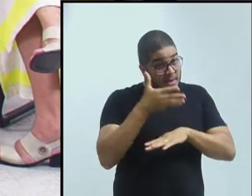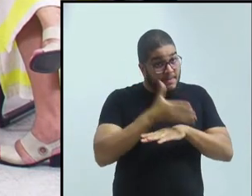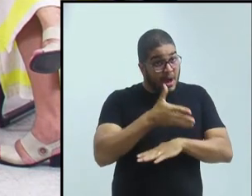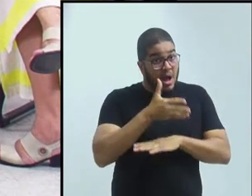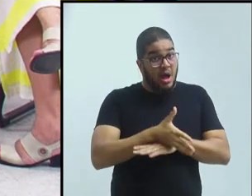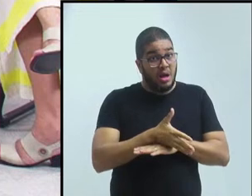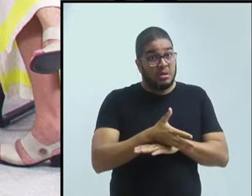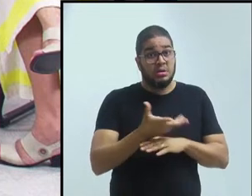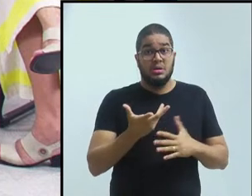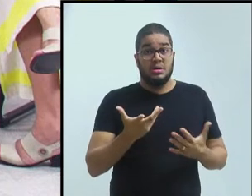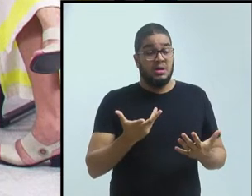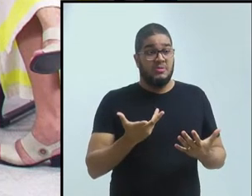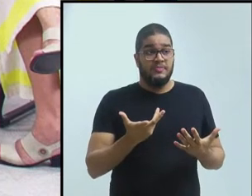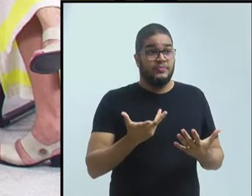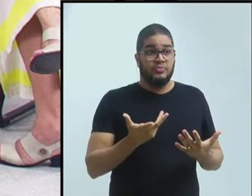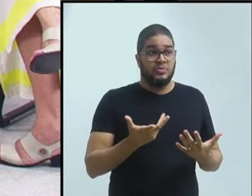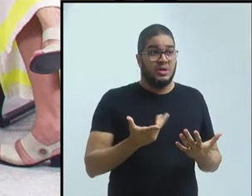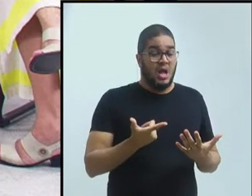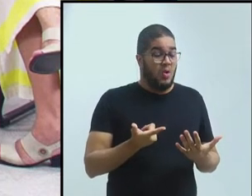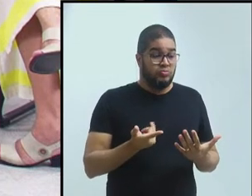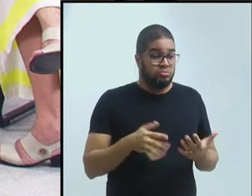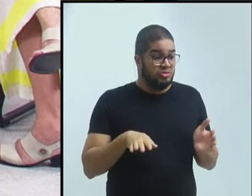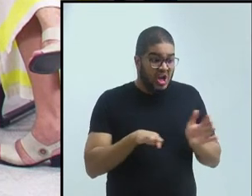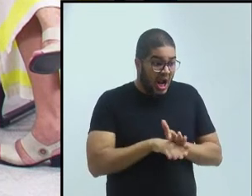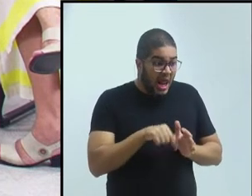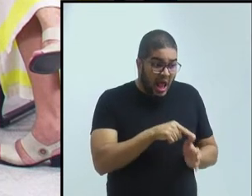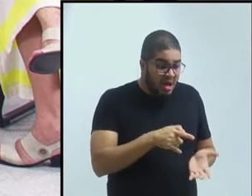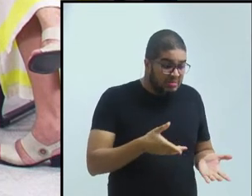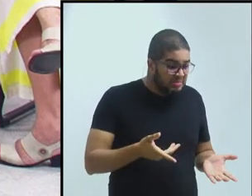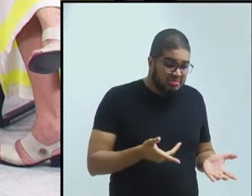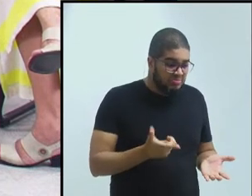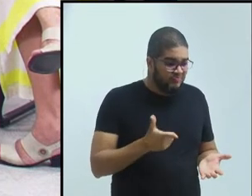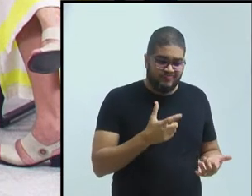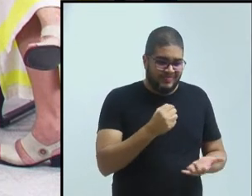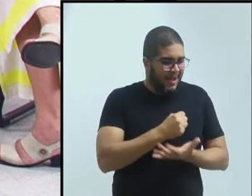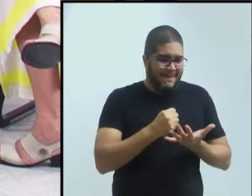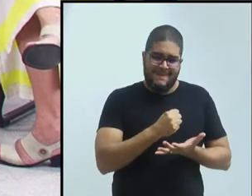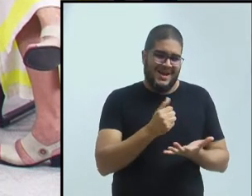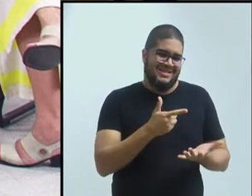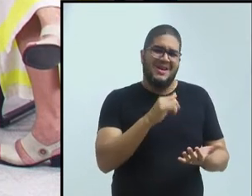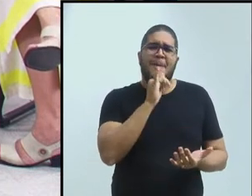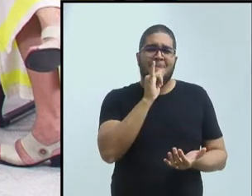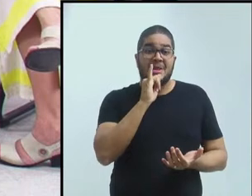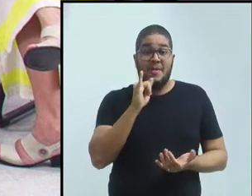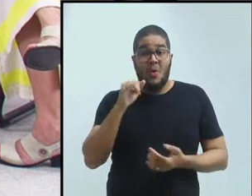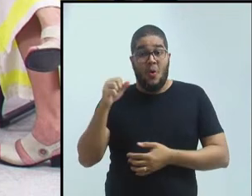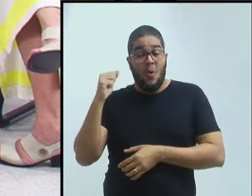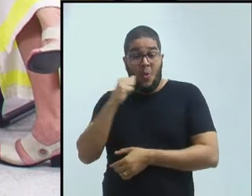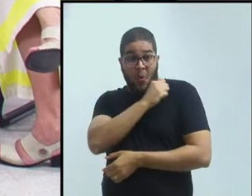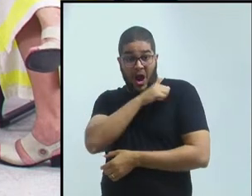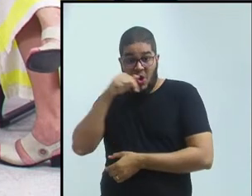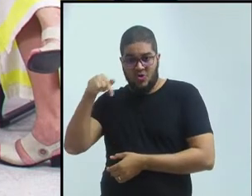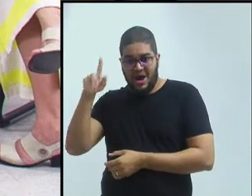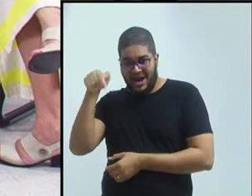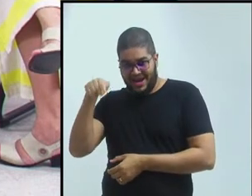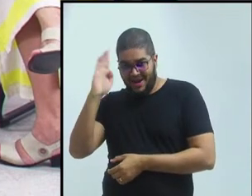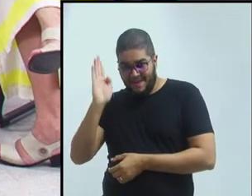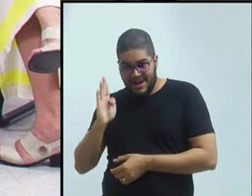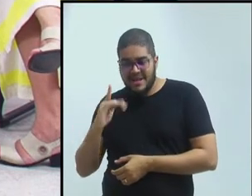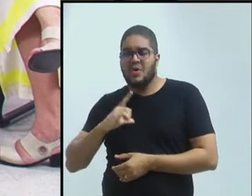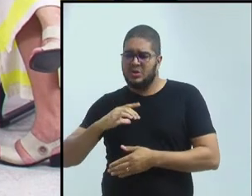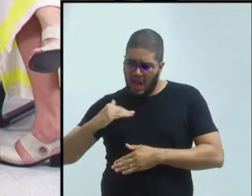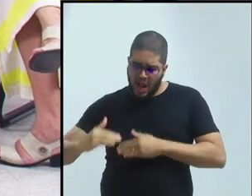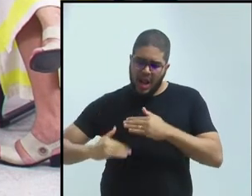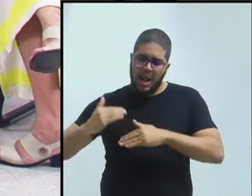por conta disso, também chega sem ter uma base que a gente esperaria, se fosse o aluno brasileiro ou em um país que não tenha passado por esse